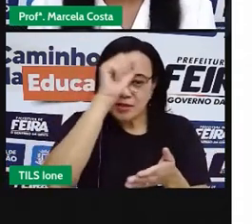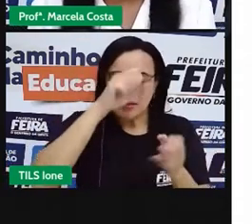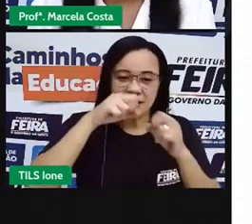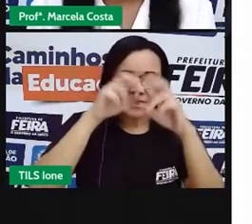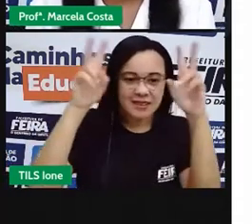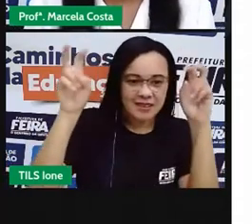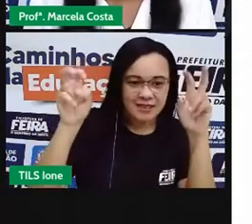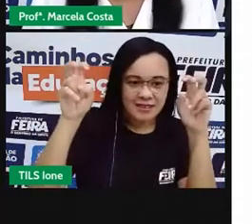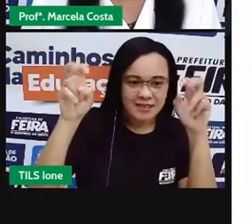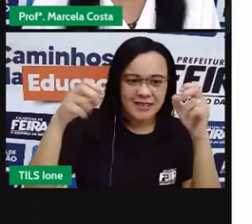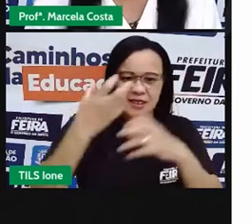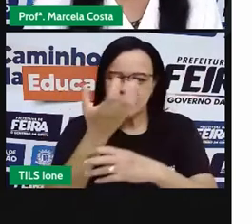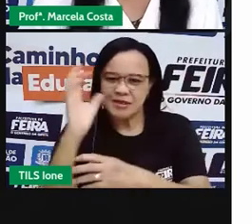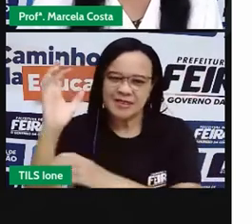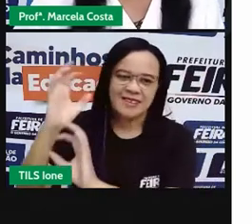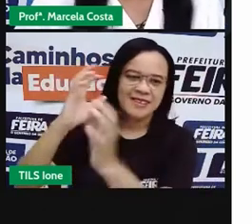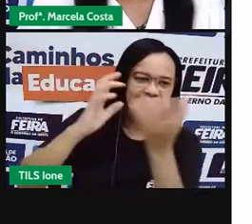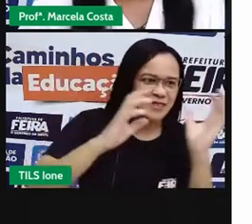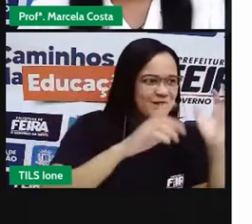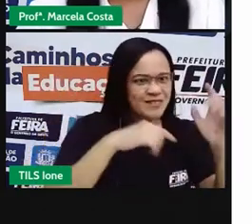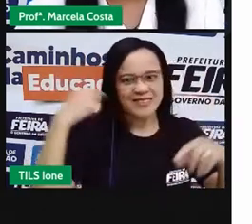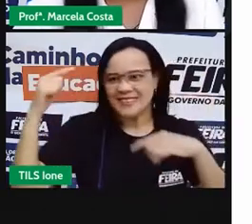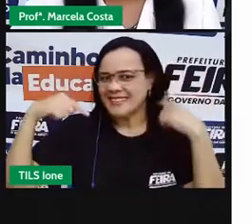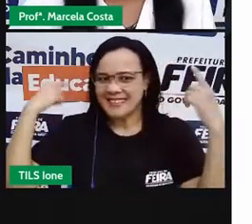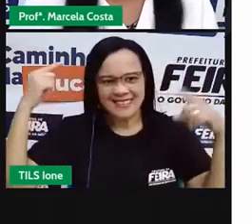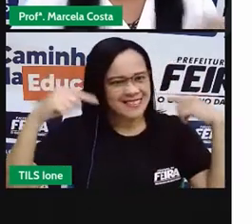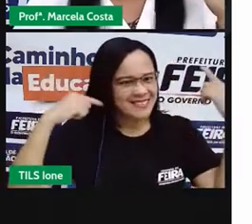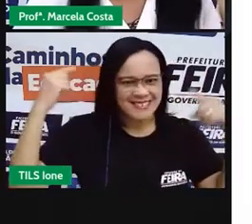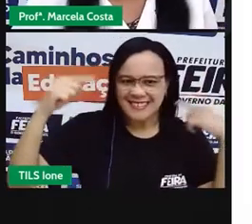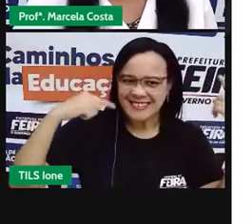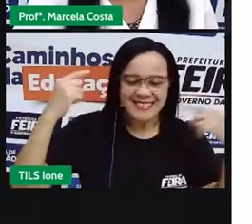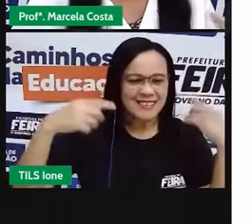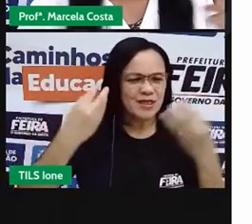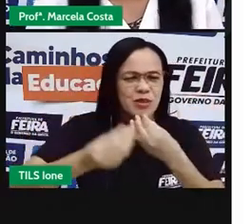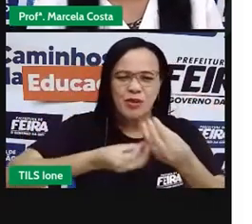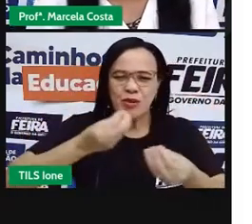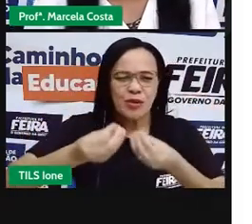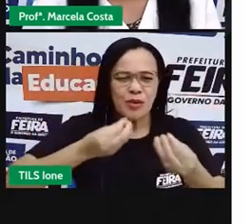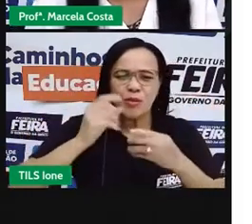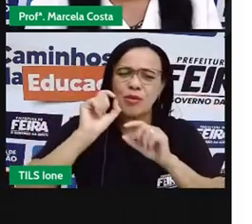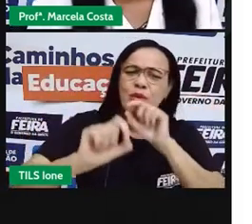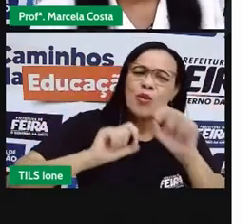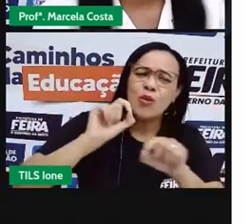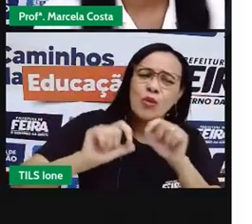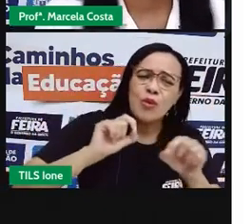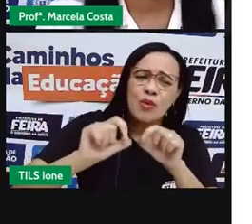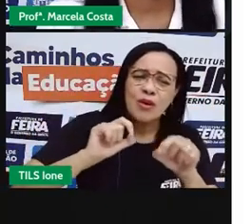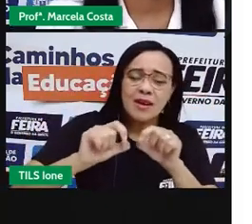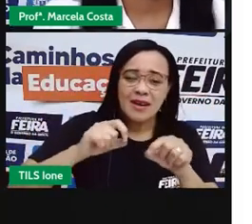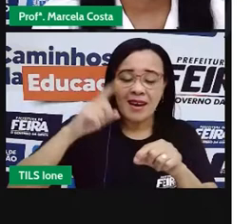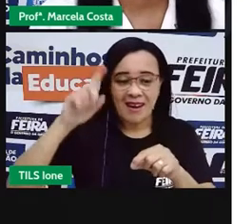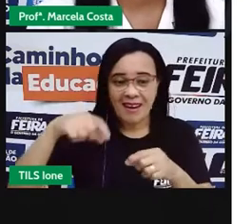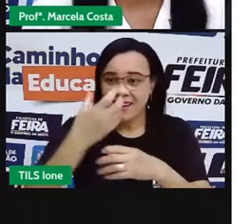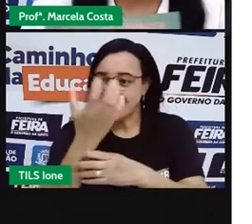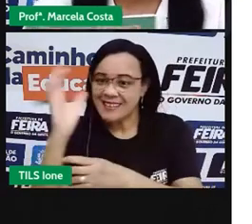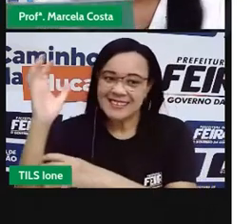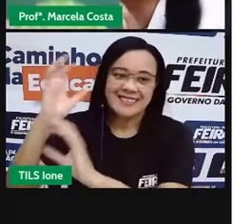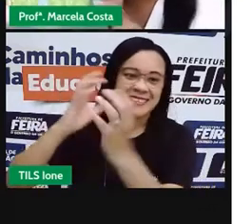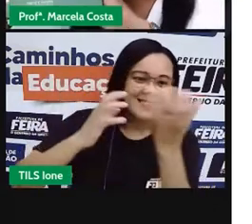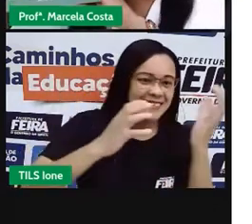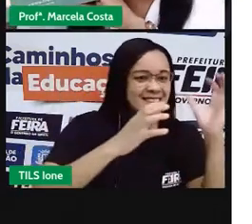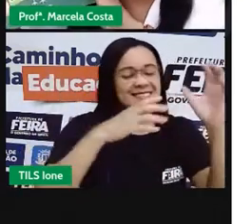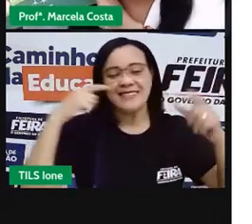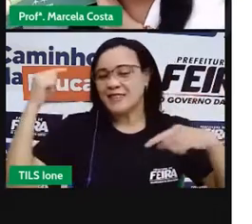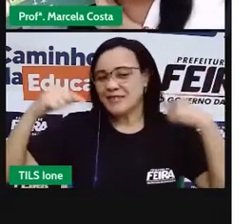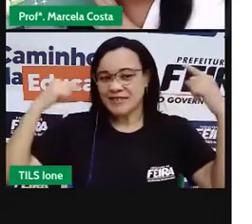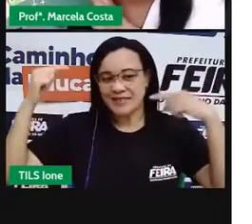natureza maluca. Natureza maluca, para o que é isso? Natureza maluca, é o nome